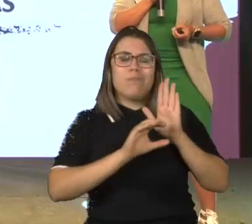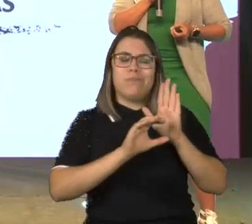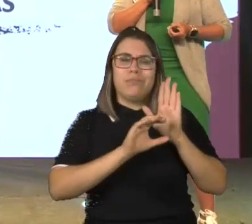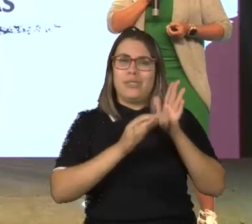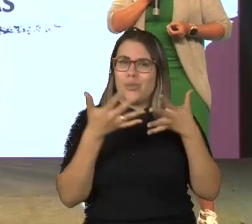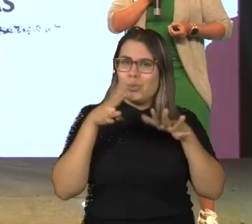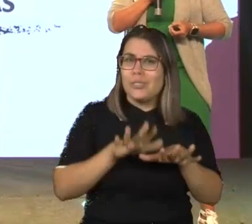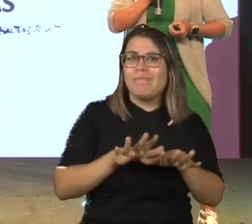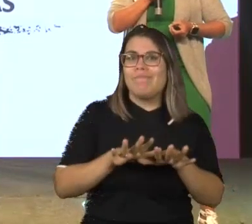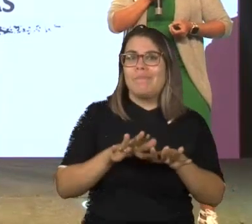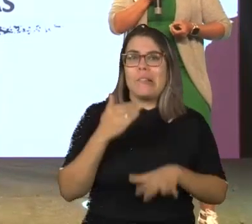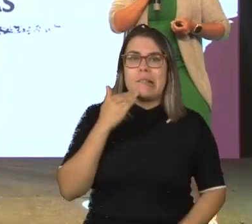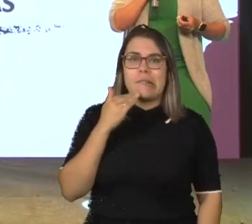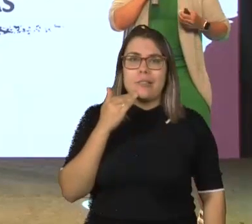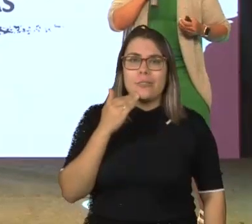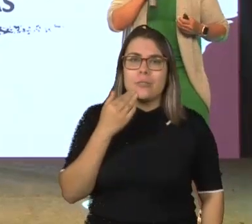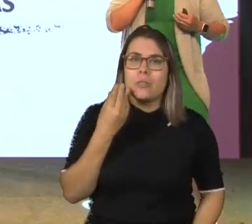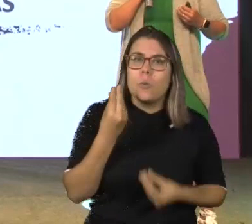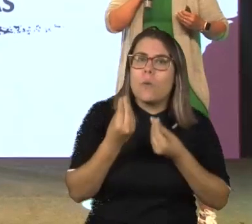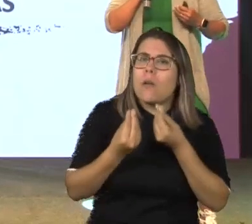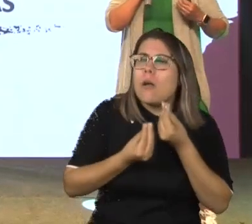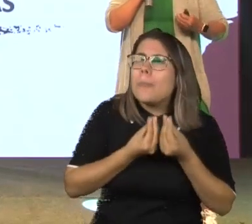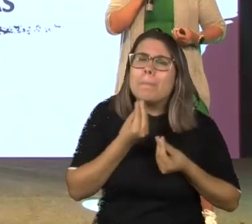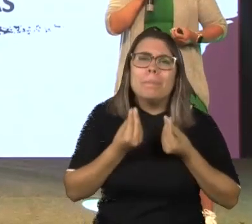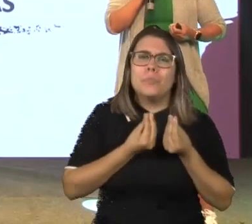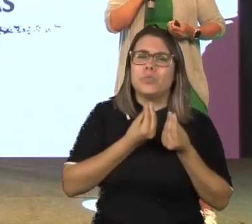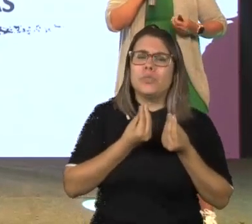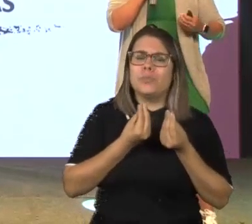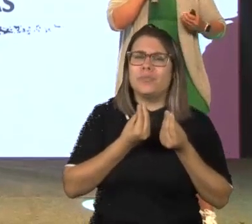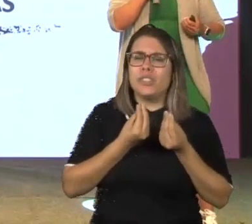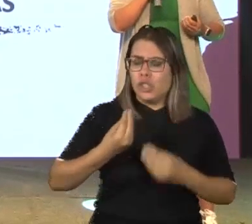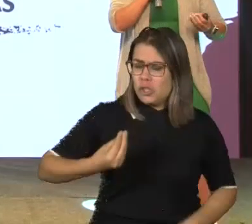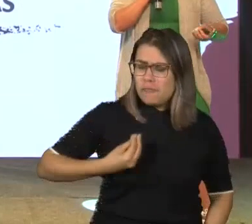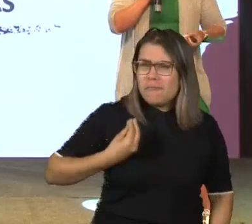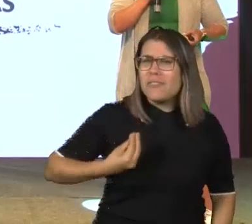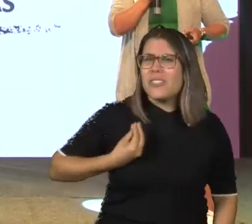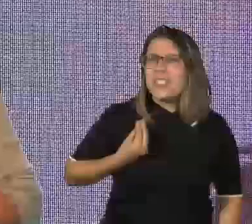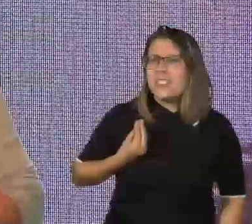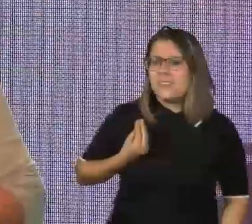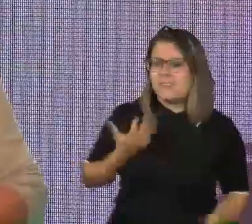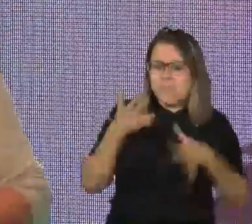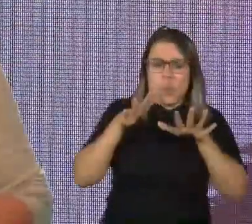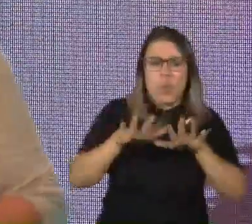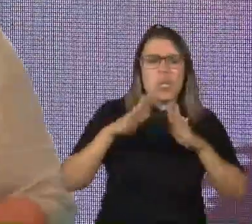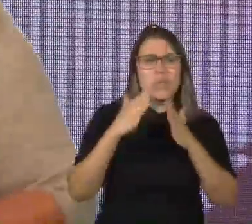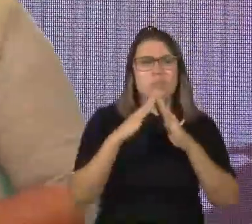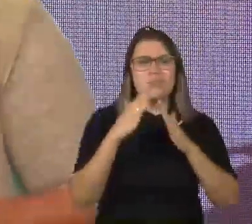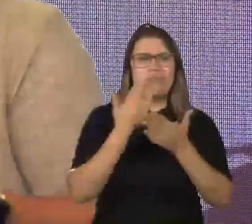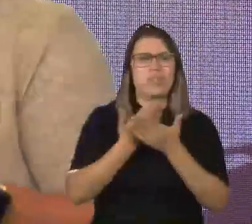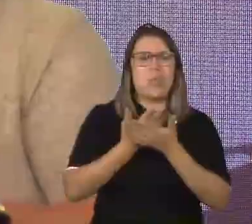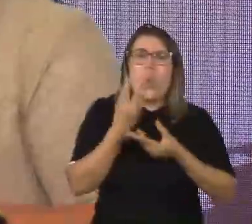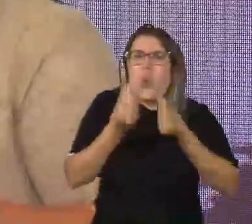alfabetização. E como a gente vivencia tudo isso dentro de um processo escolar? Primeiro,